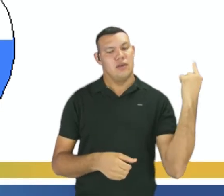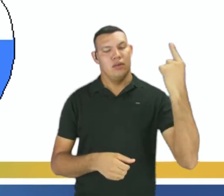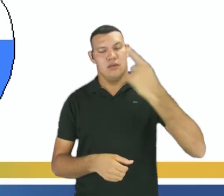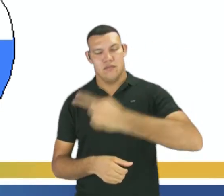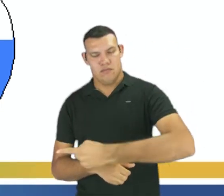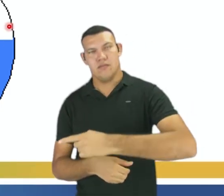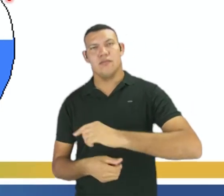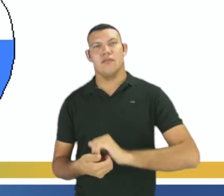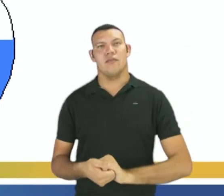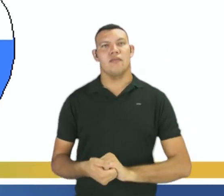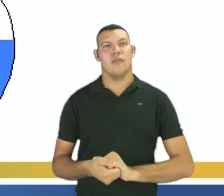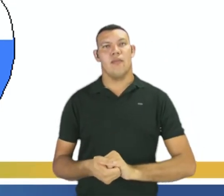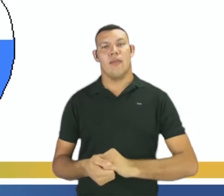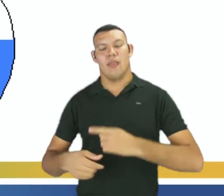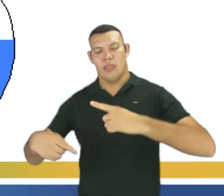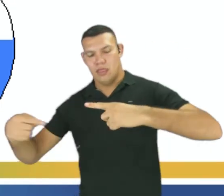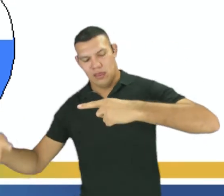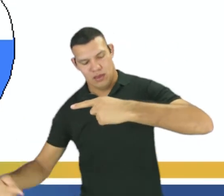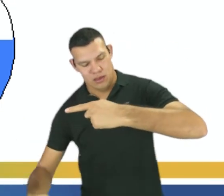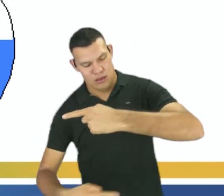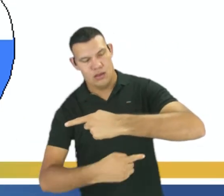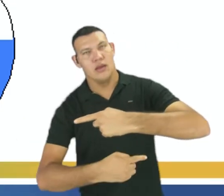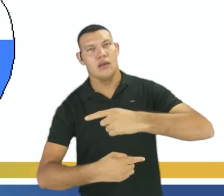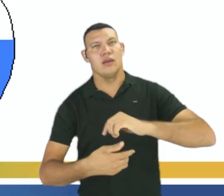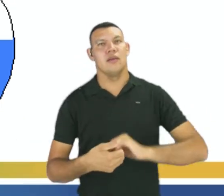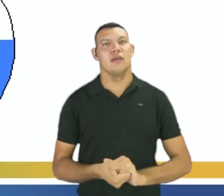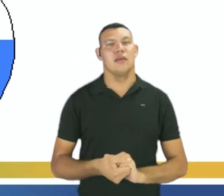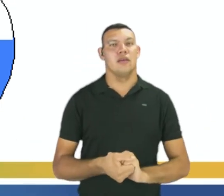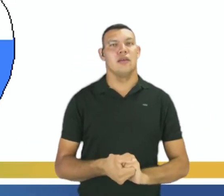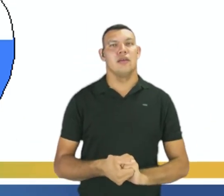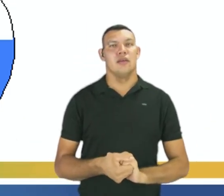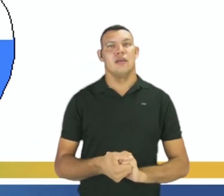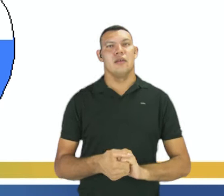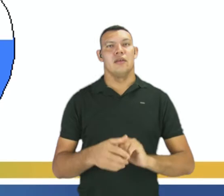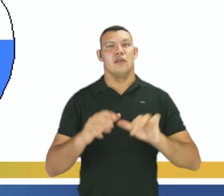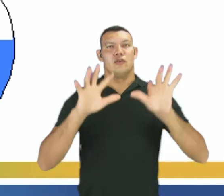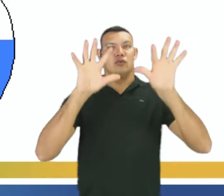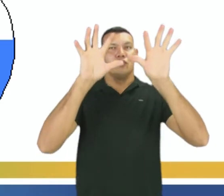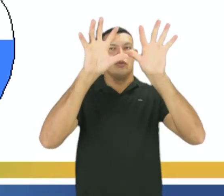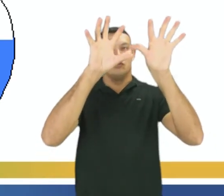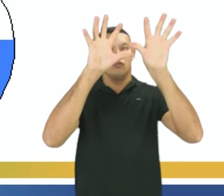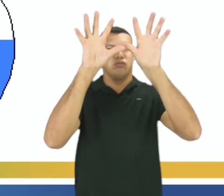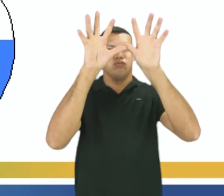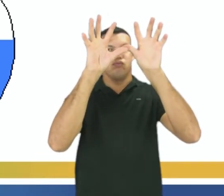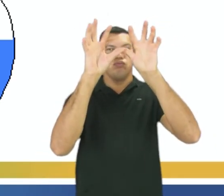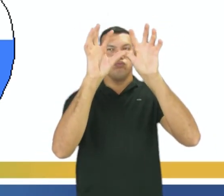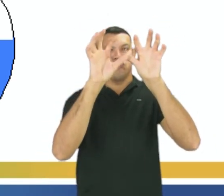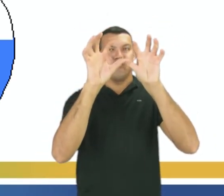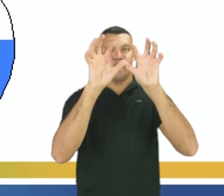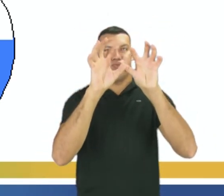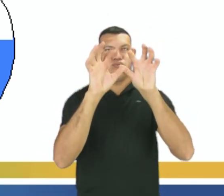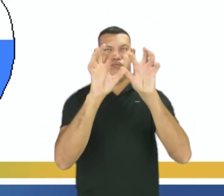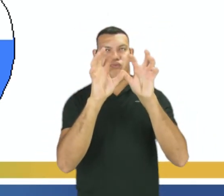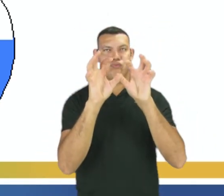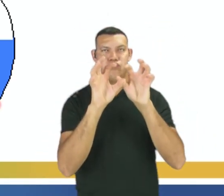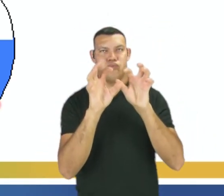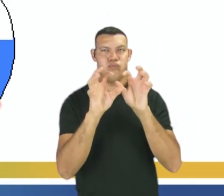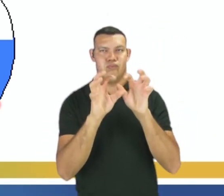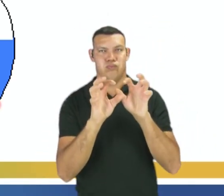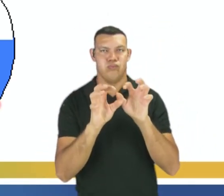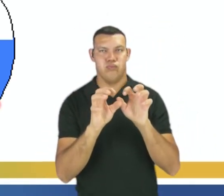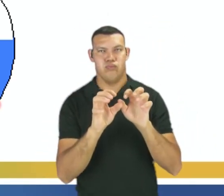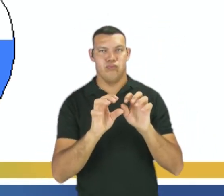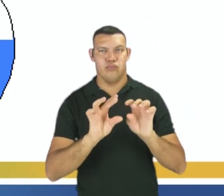E a reação inversa? Nós temos aqui a água no estado gasoso, transformando-se em água no